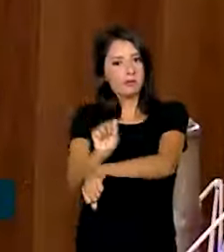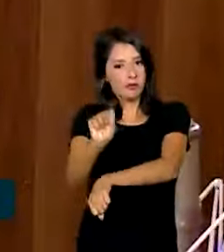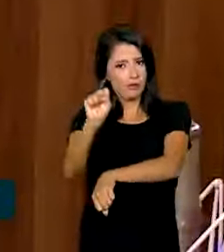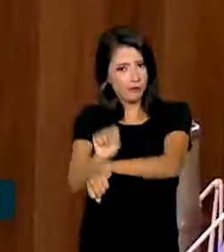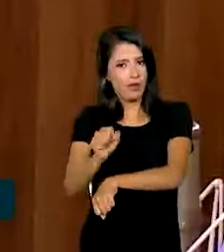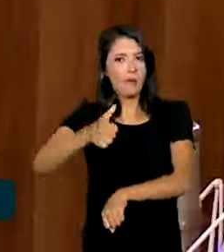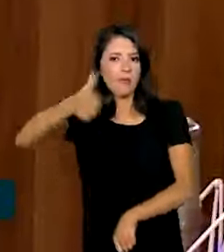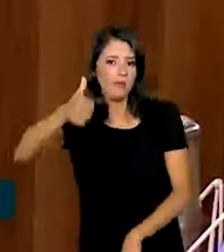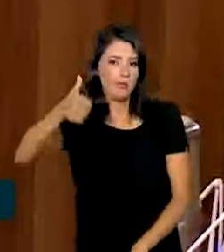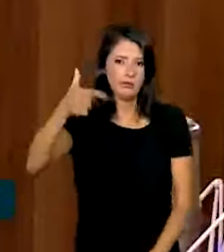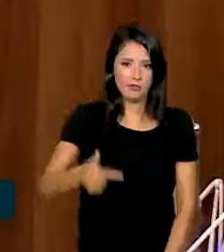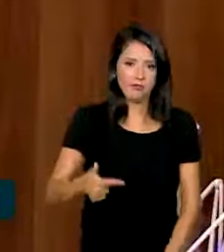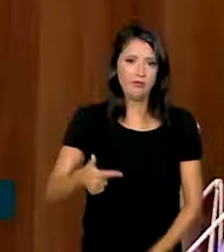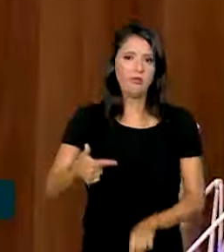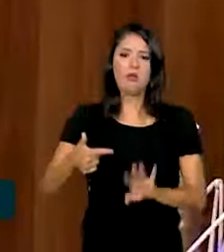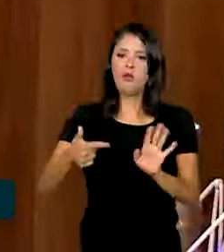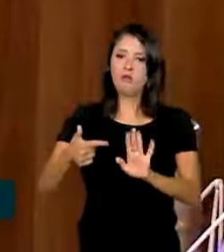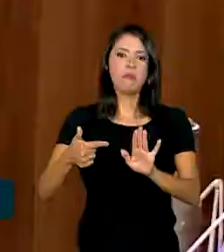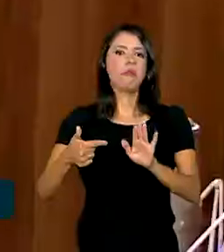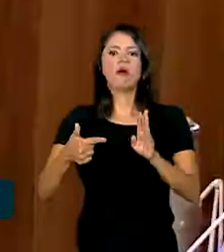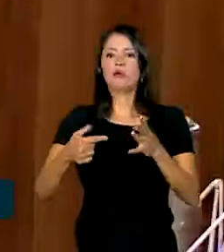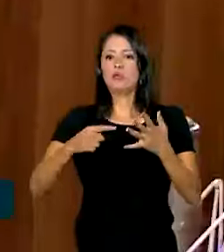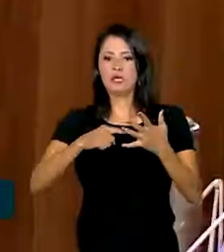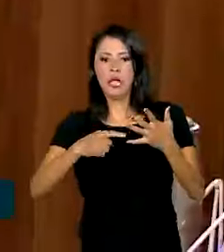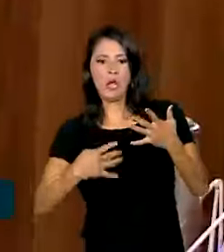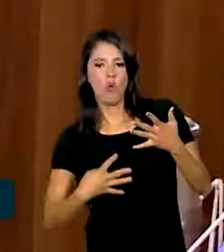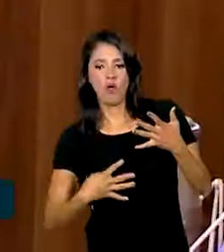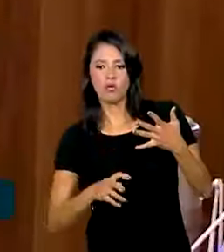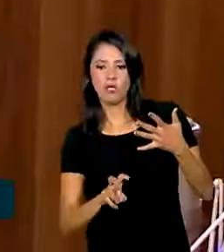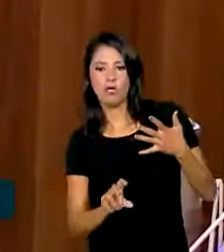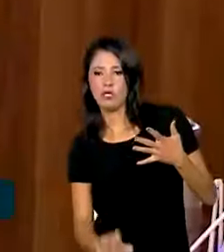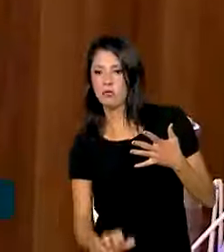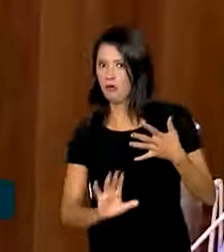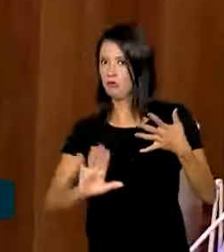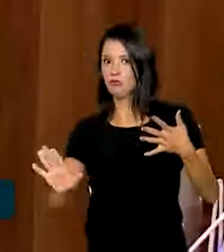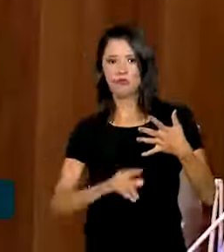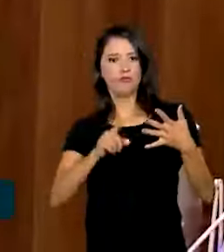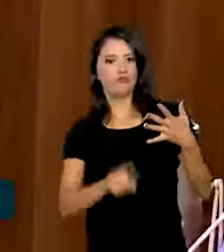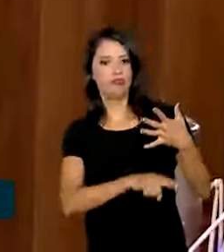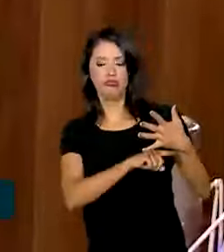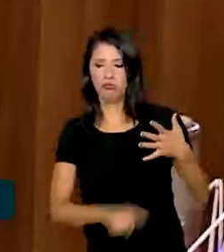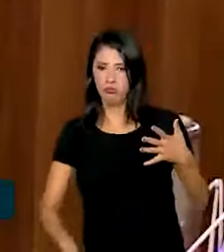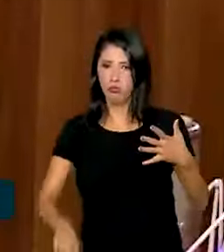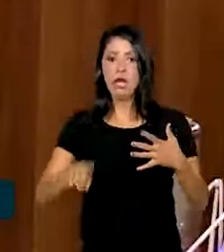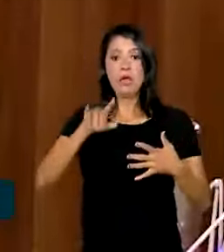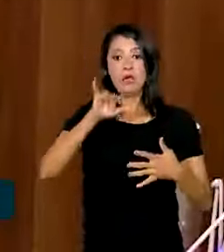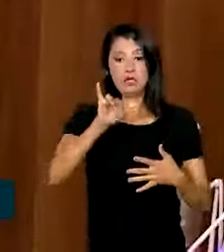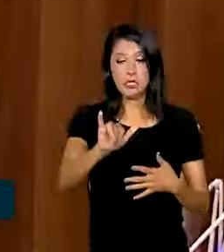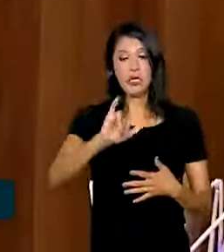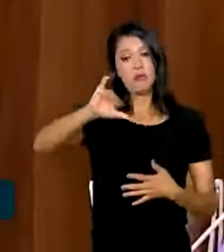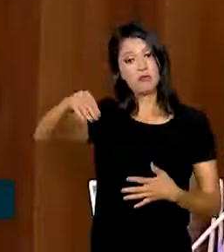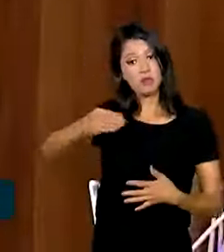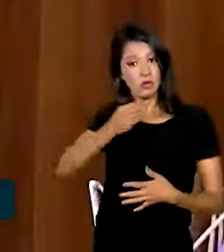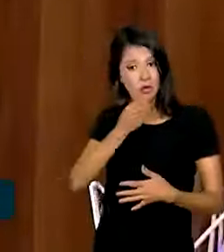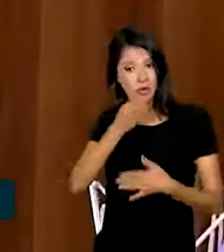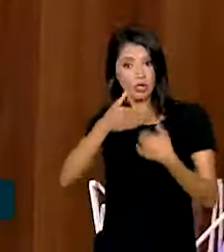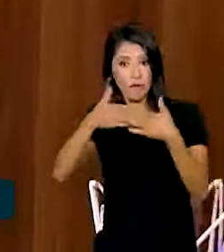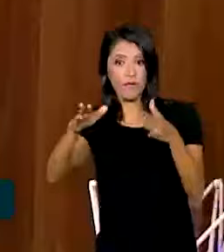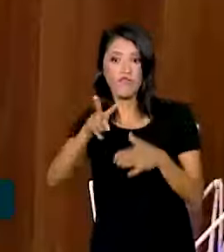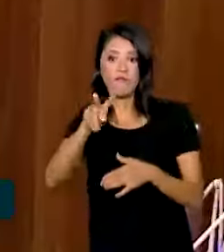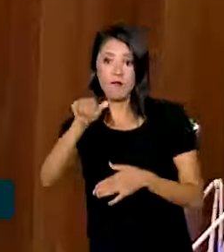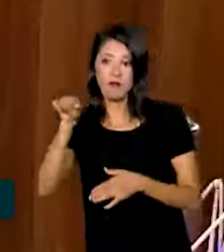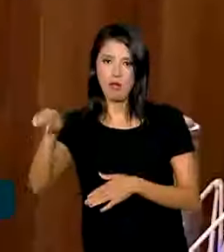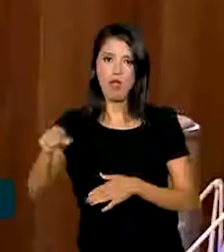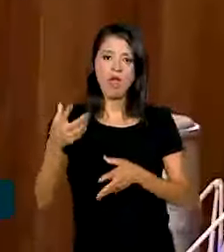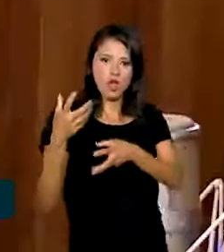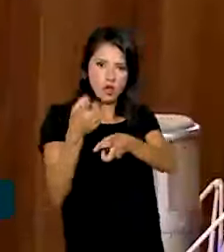opção dela, mas não fica mais no cadastro reserva daquelas que estavam abaixo. Então, se eu tiver a oportunidade de abrir uma vaga e ela tiver nota